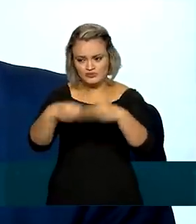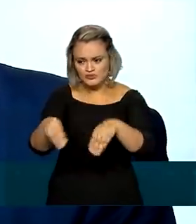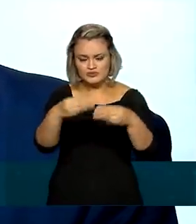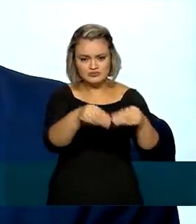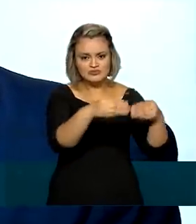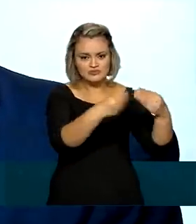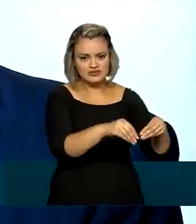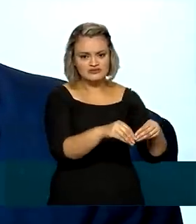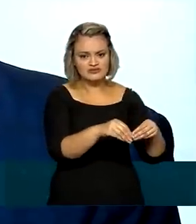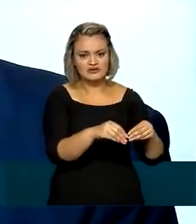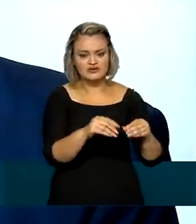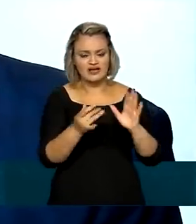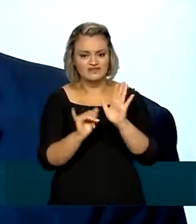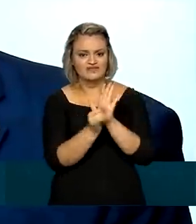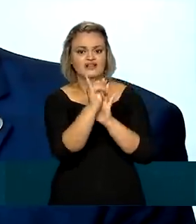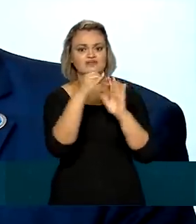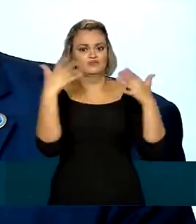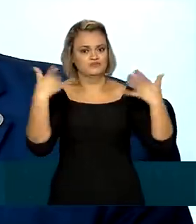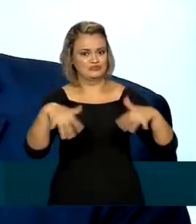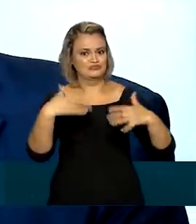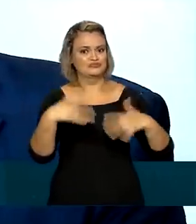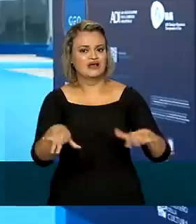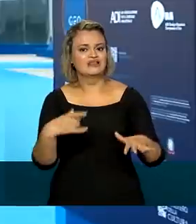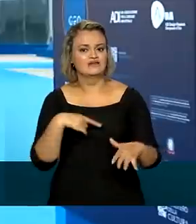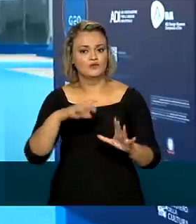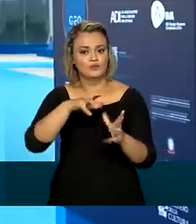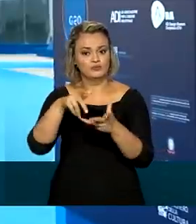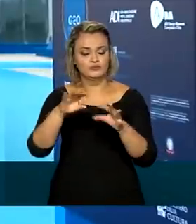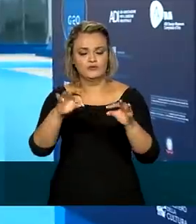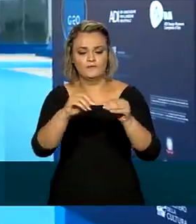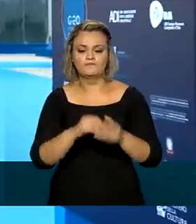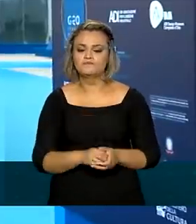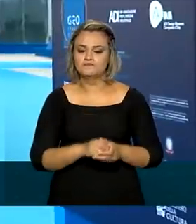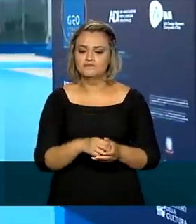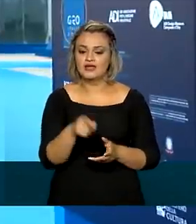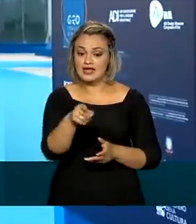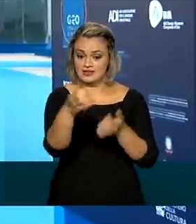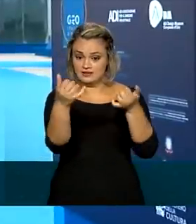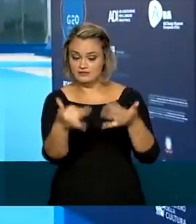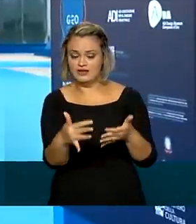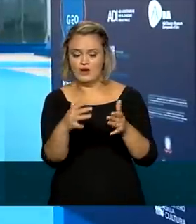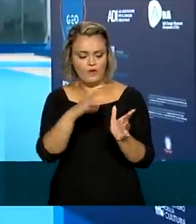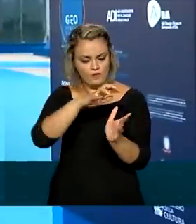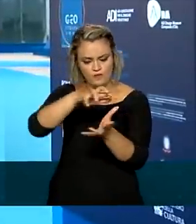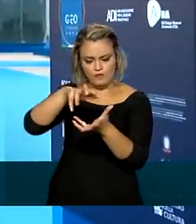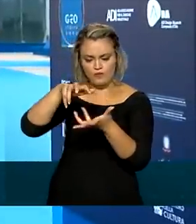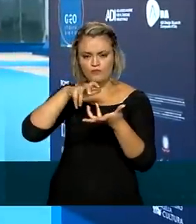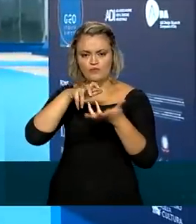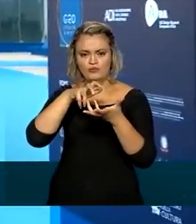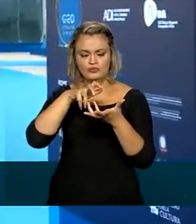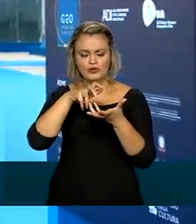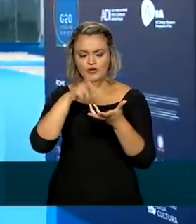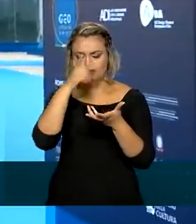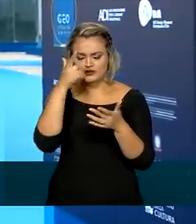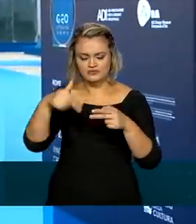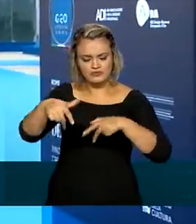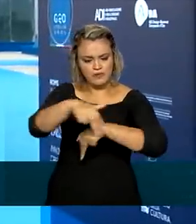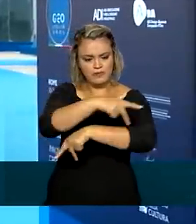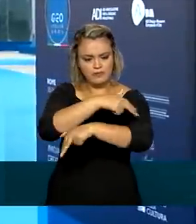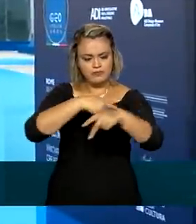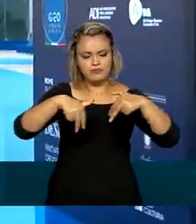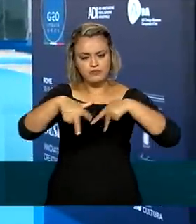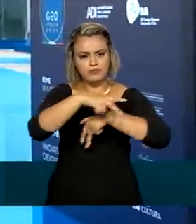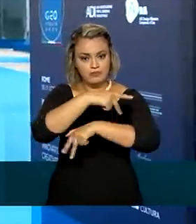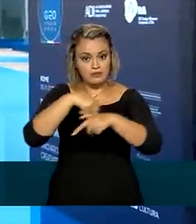isso empurrou muito a inflação para cima no mundo inteiro. A partir do momento em que o mundo foi ficando cada vez mais globalizado, os países